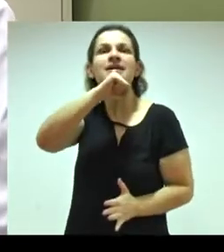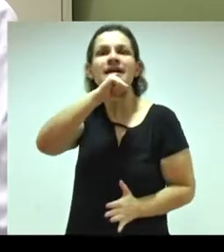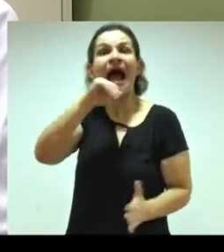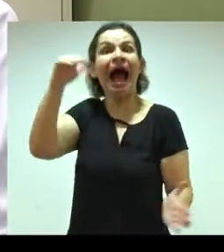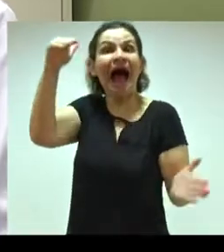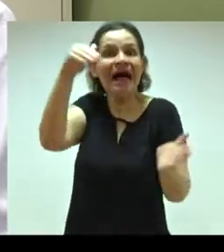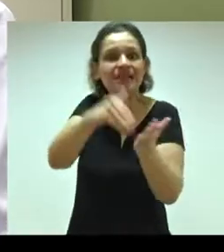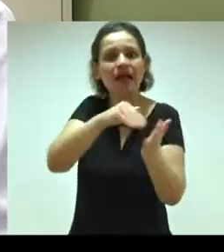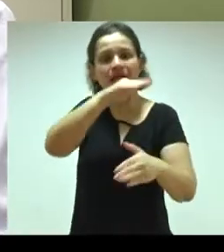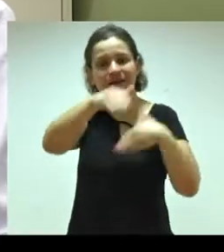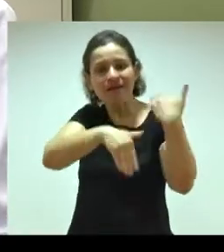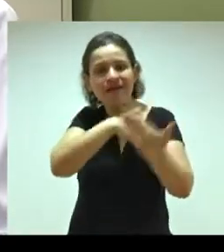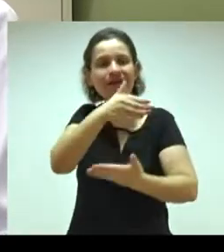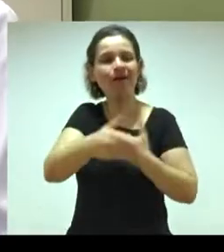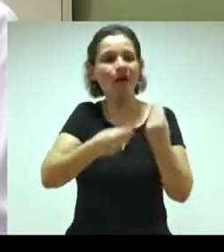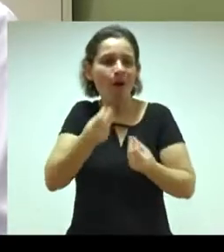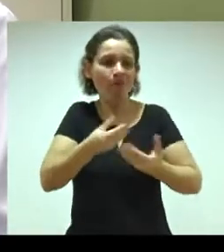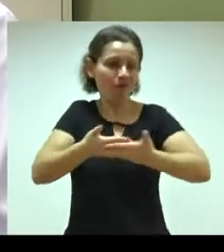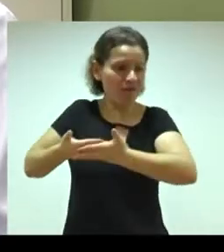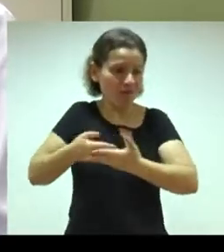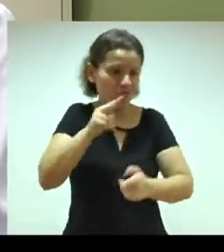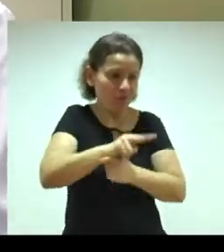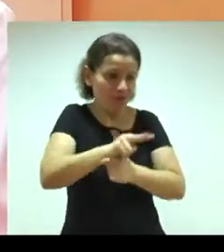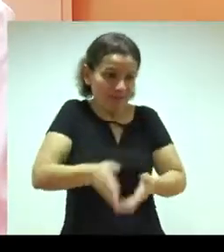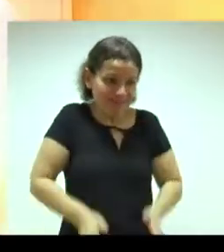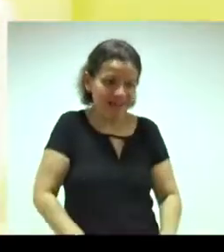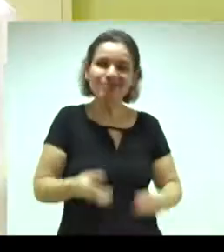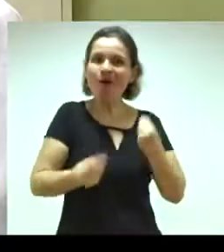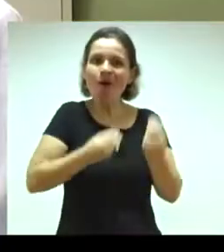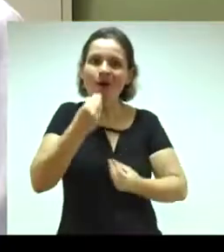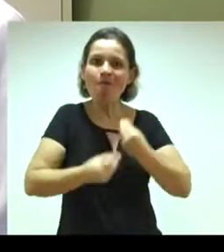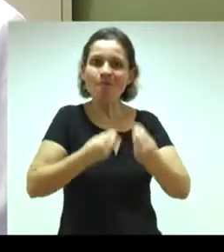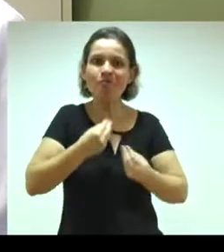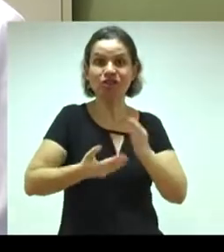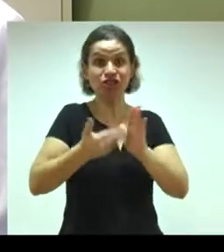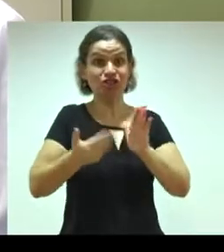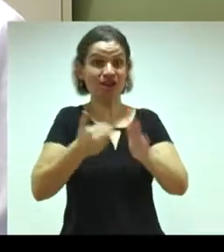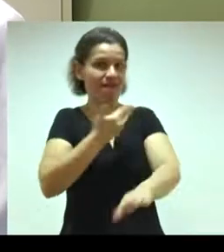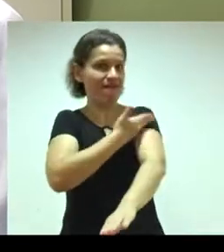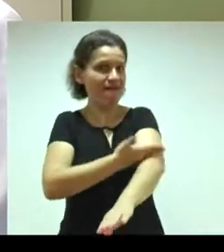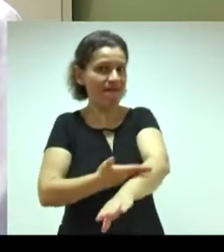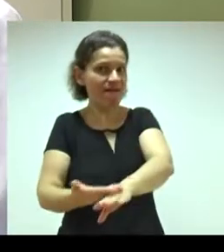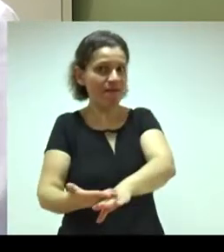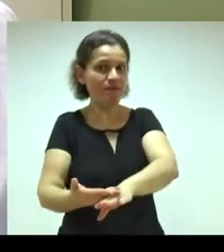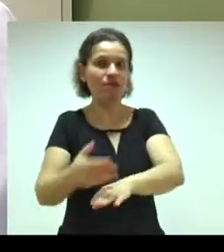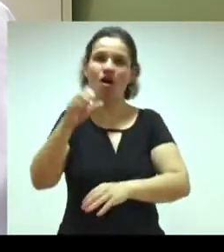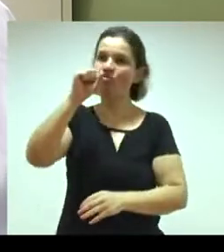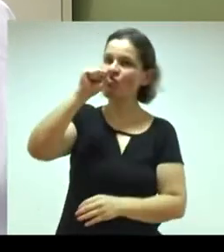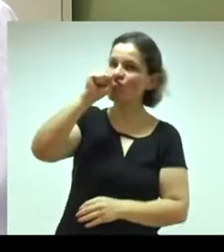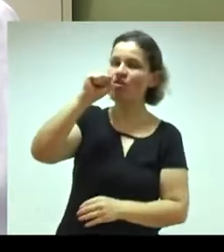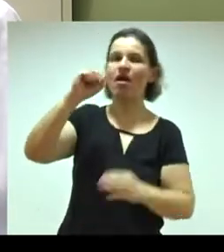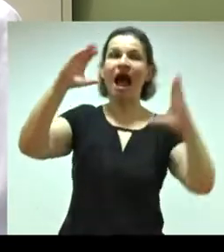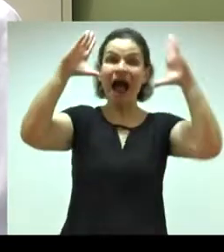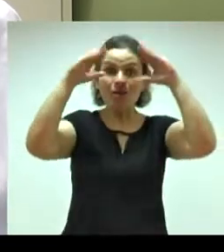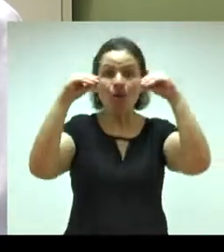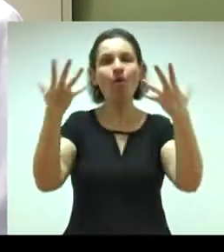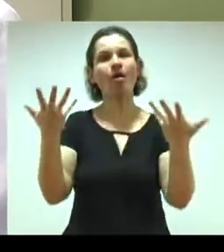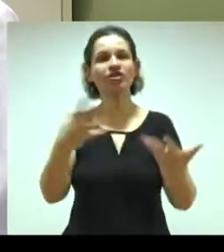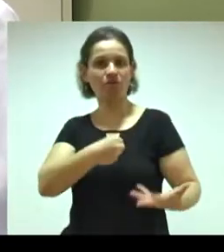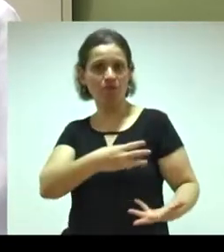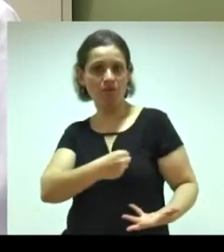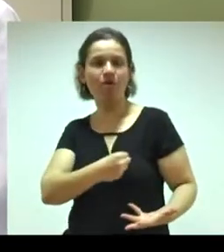quando ela vai ter toda a dinâmica do manejo com essa criança, quando nasce. A retirada de alguns hábitos, como mamadas noturnas,